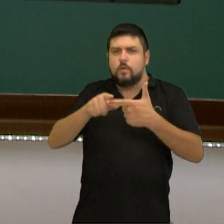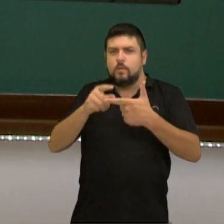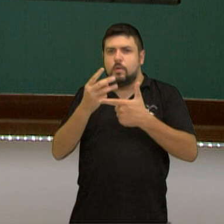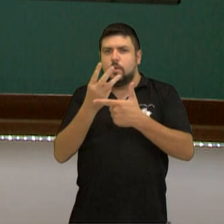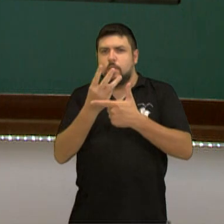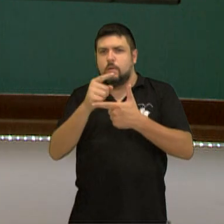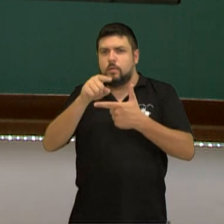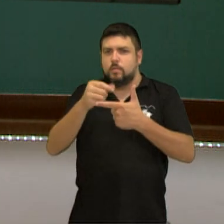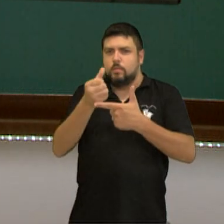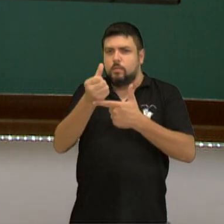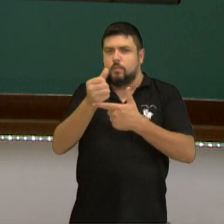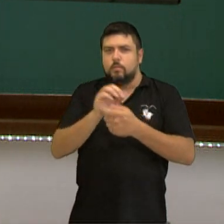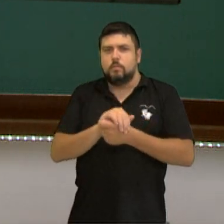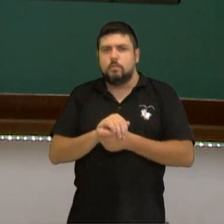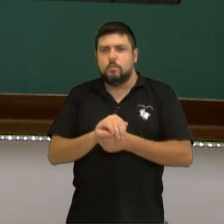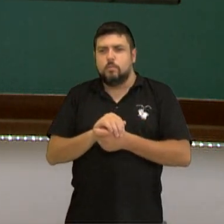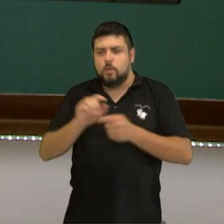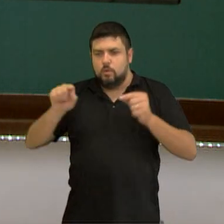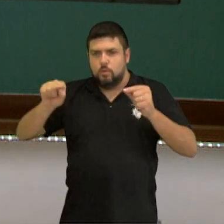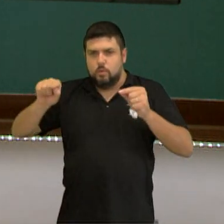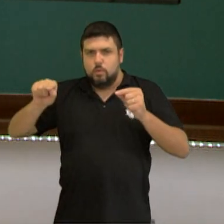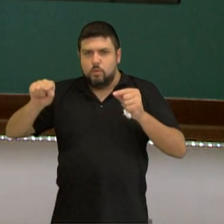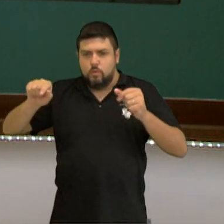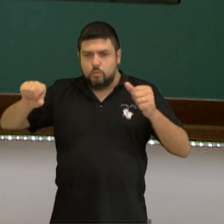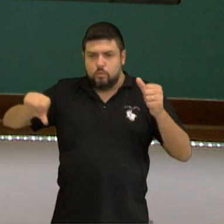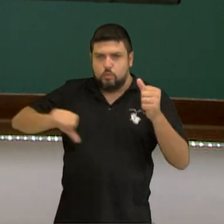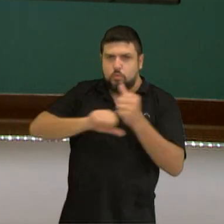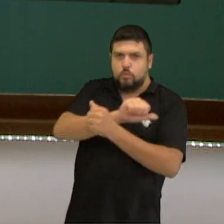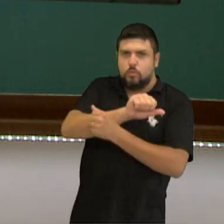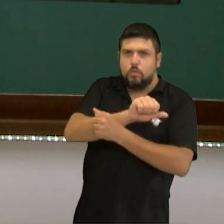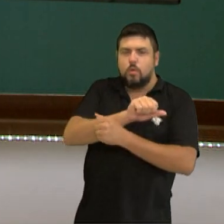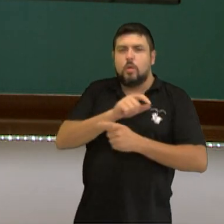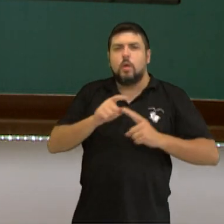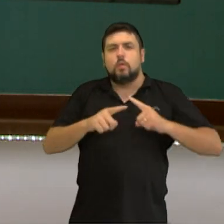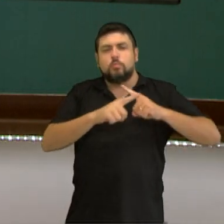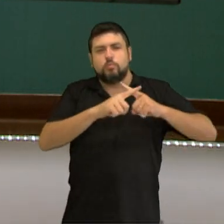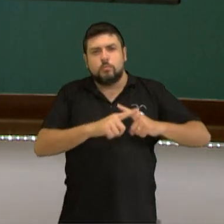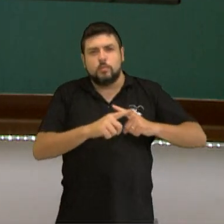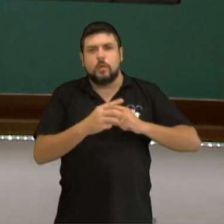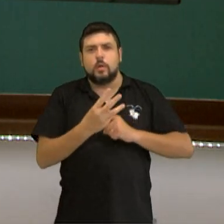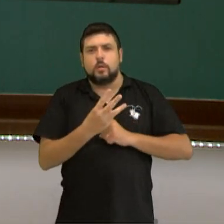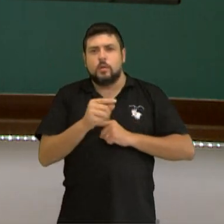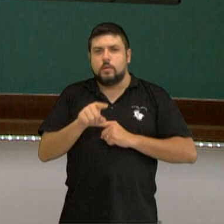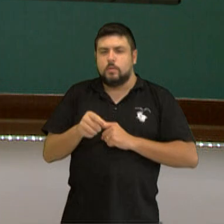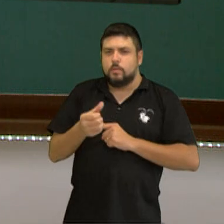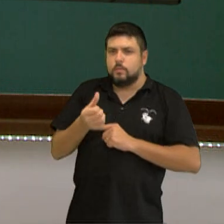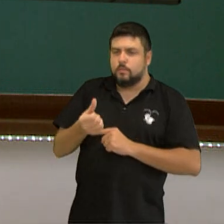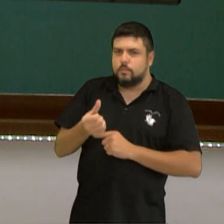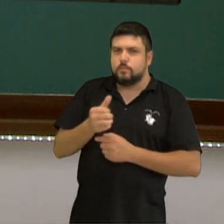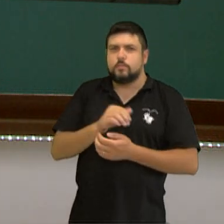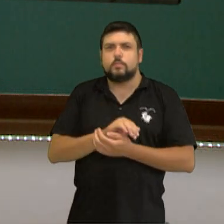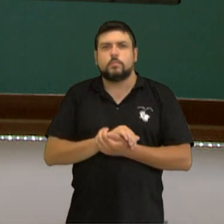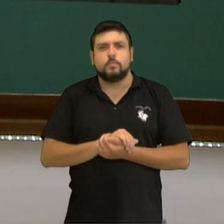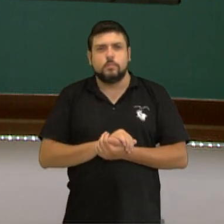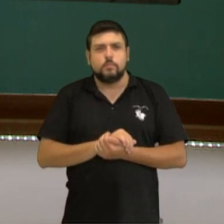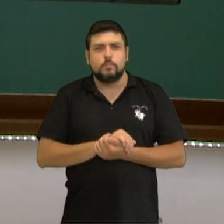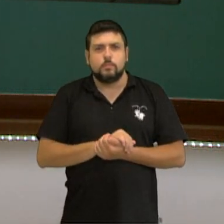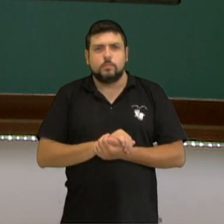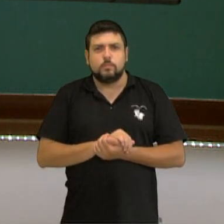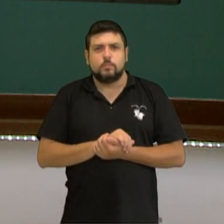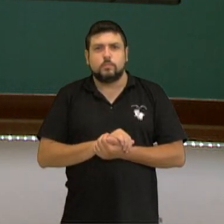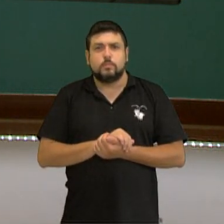Enquanto que o oposto eu acabo multiplicando, beleza? Mais um pouquinho para nós aqui, vamos falar um pouquinho sobre as outras